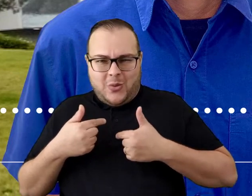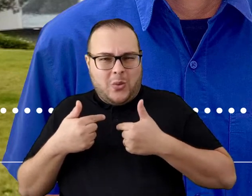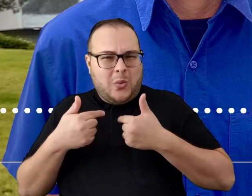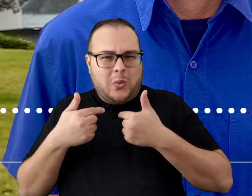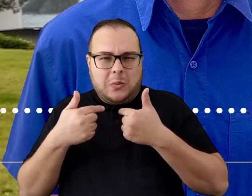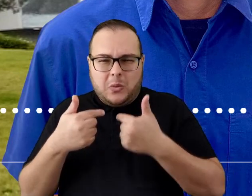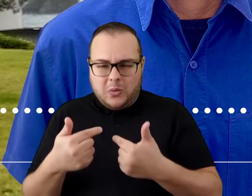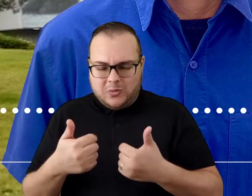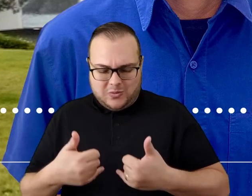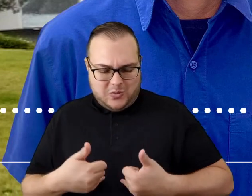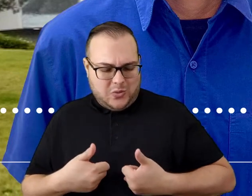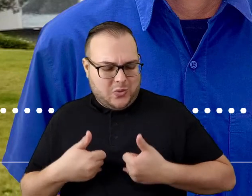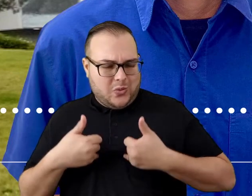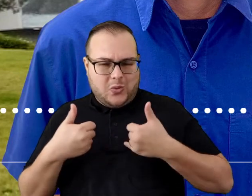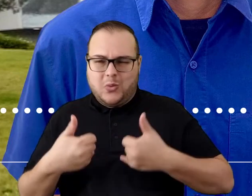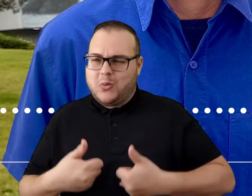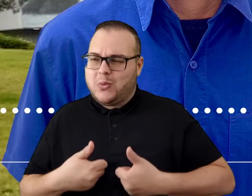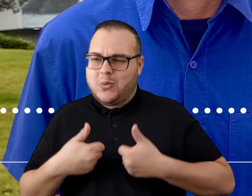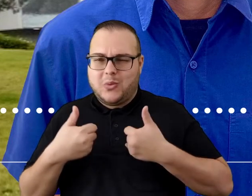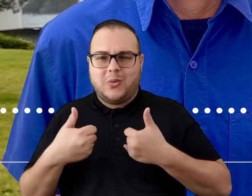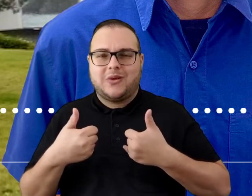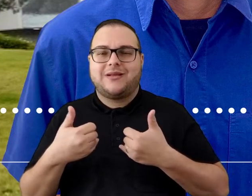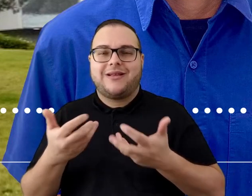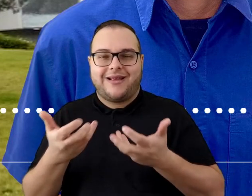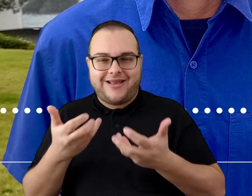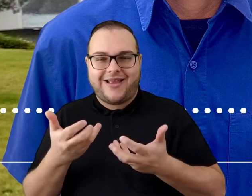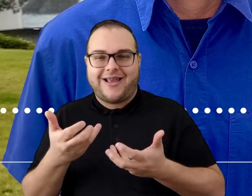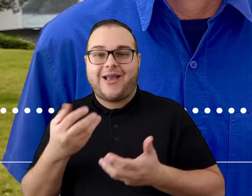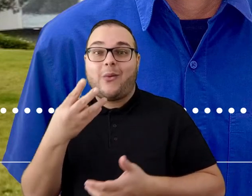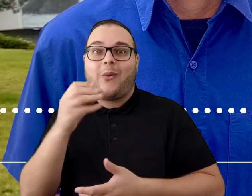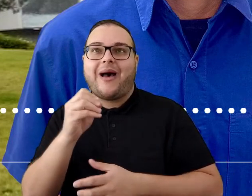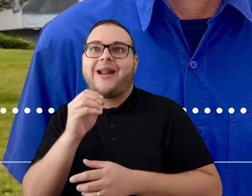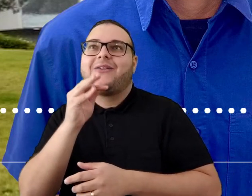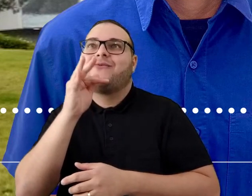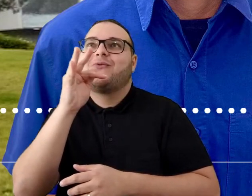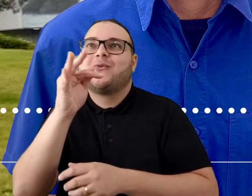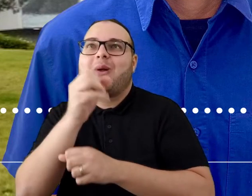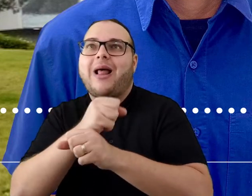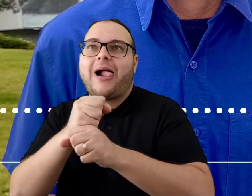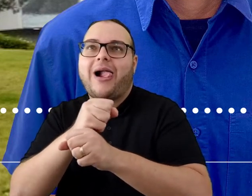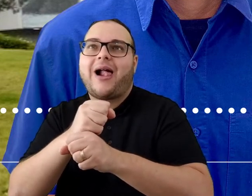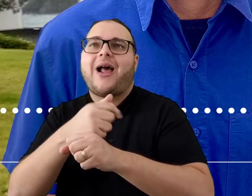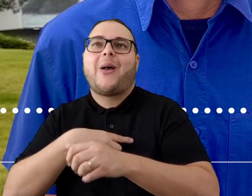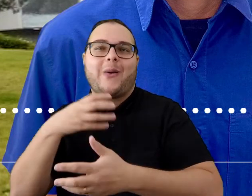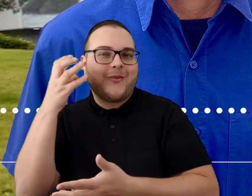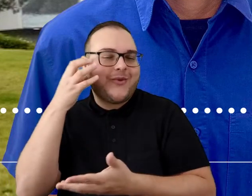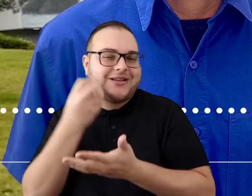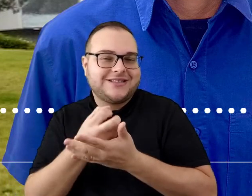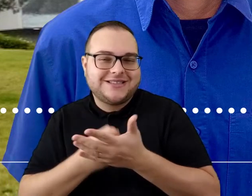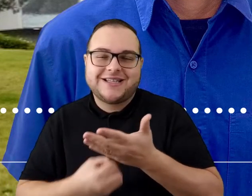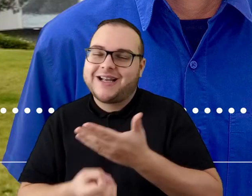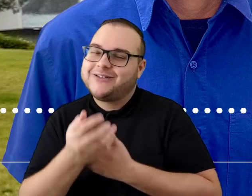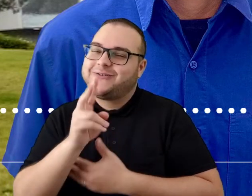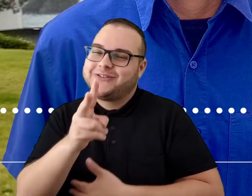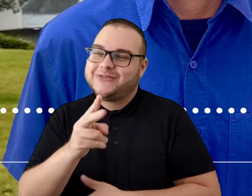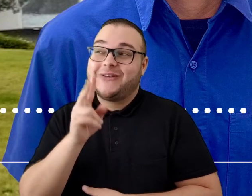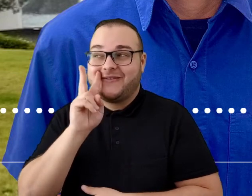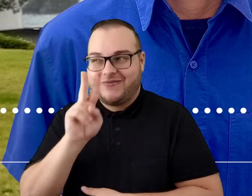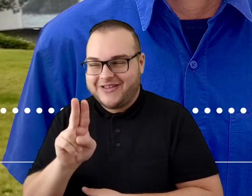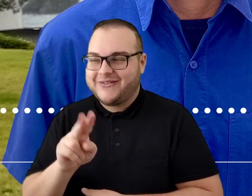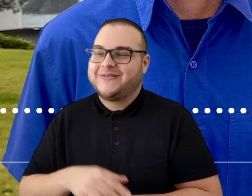estar aqui daqui a 40 anos gravando um podcast dizendo que eu tenho 40 anos de empresa. Viu, Jati? Opa! Legal demais!